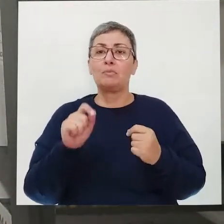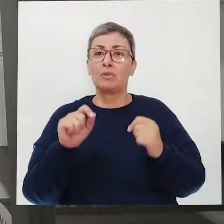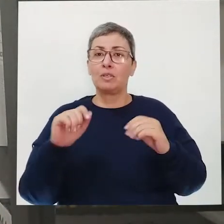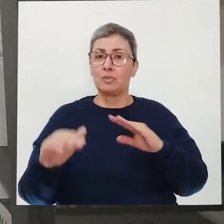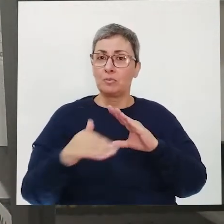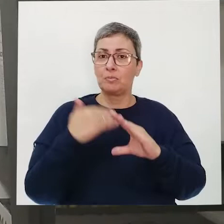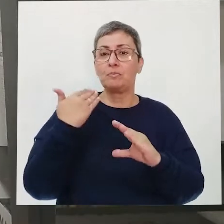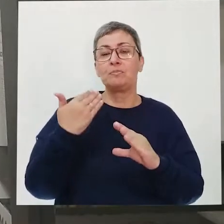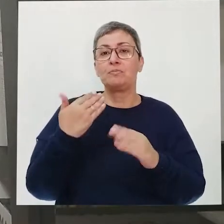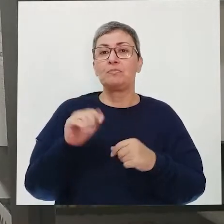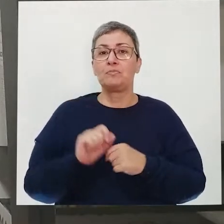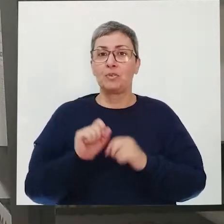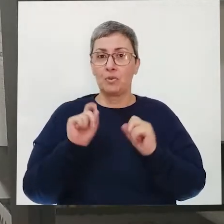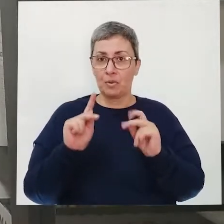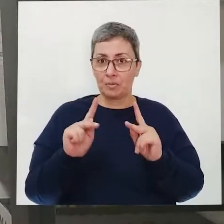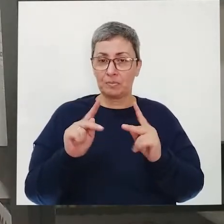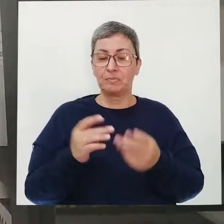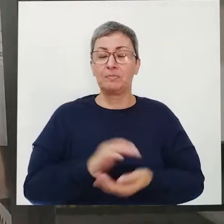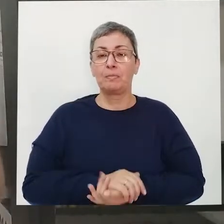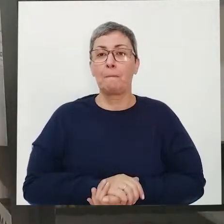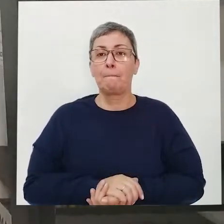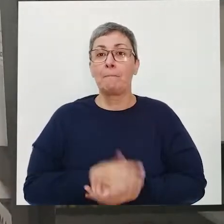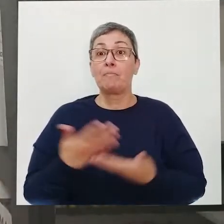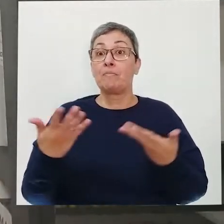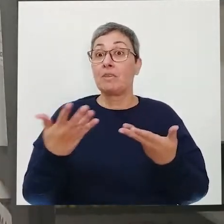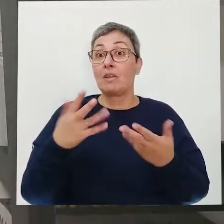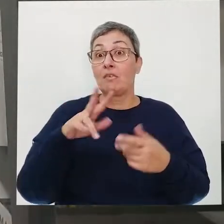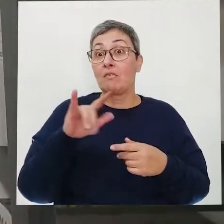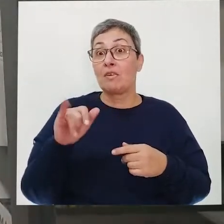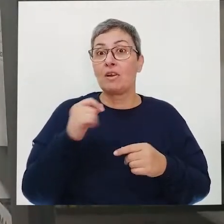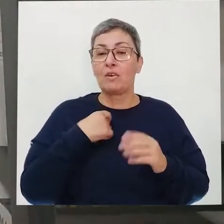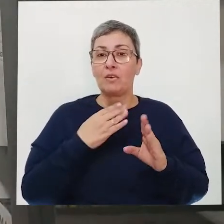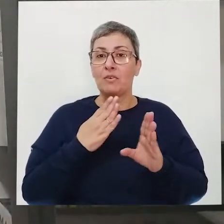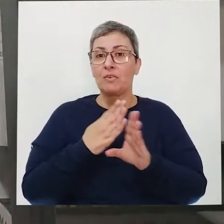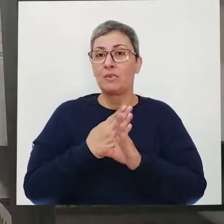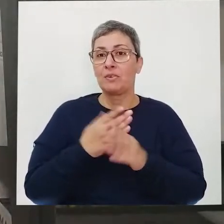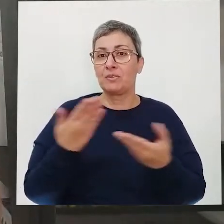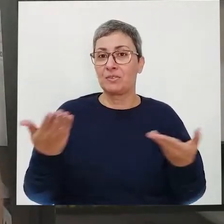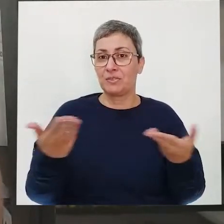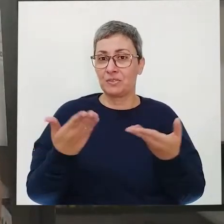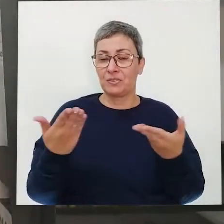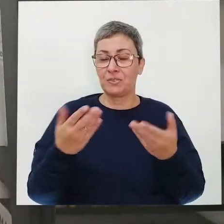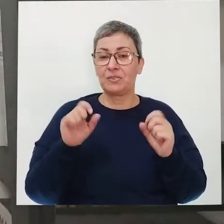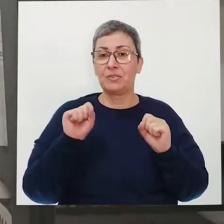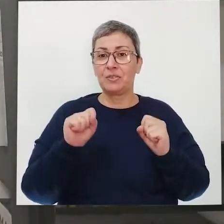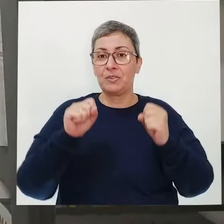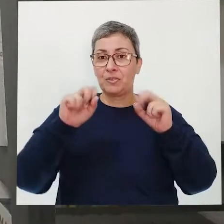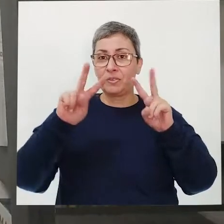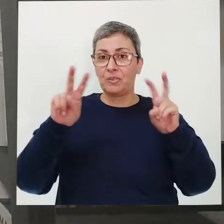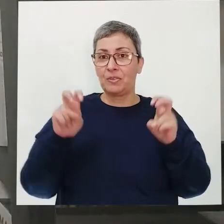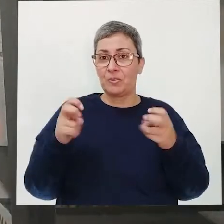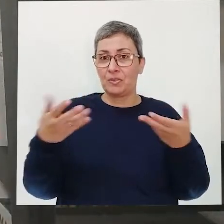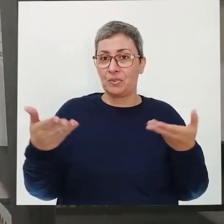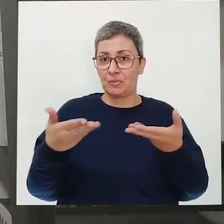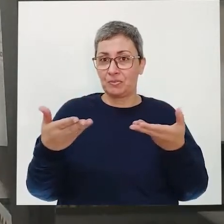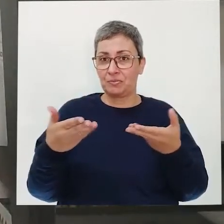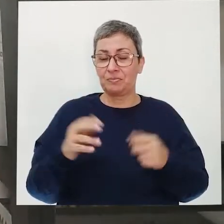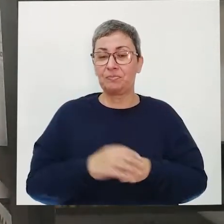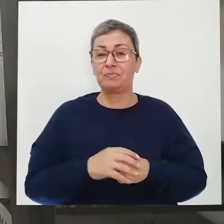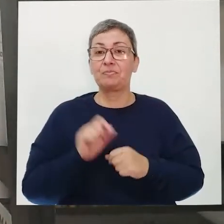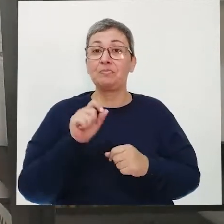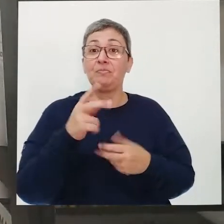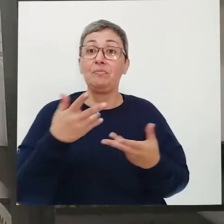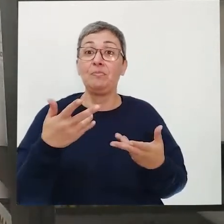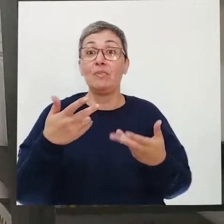enviar para a gente. Tá bom? E aí, vamos para encontro de hoje? Vamos falar sobre o tema de hoje?